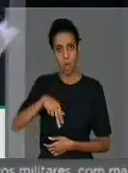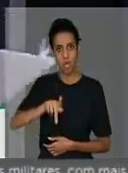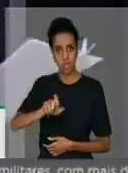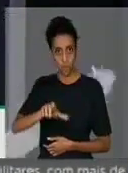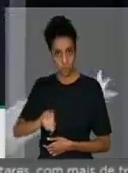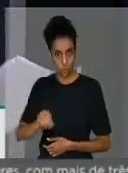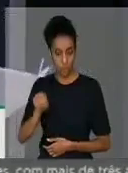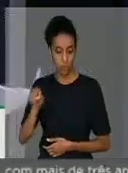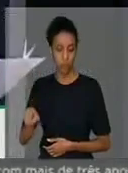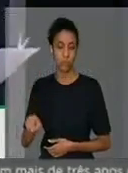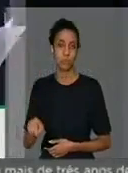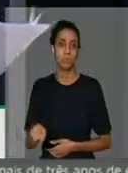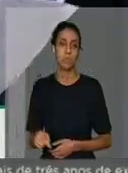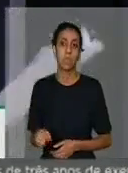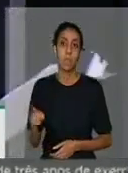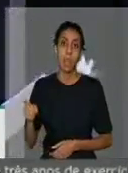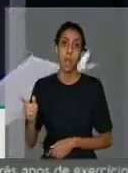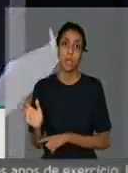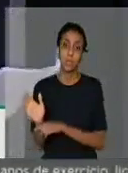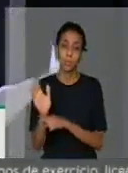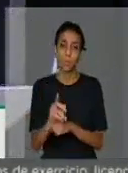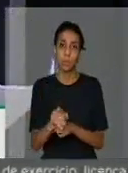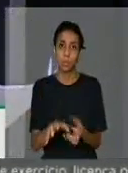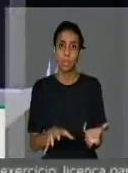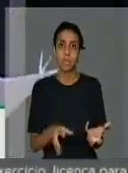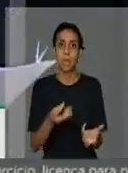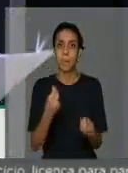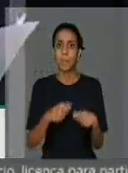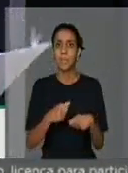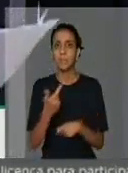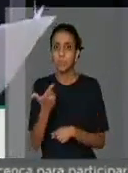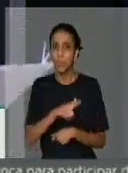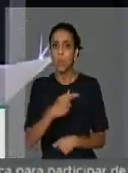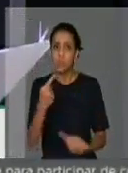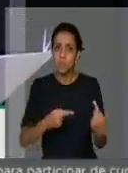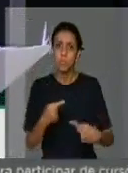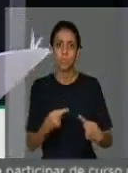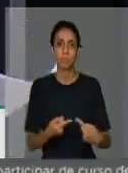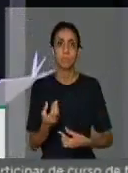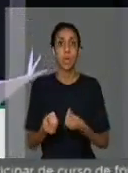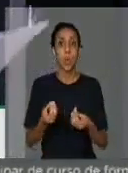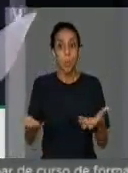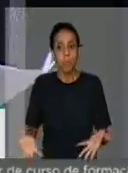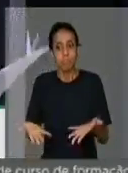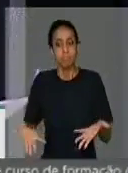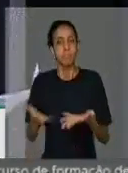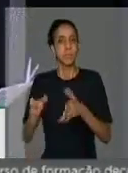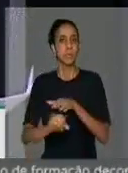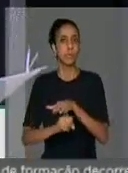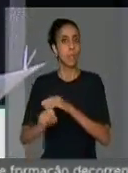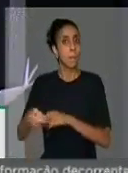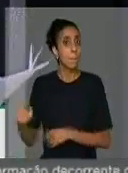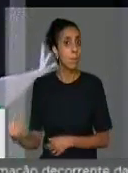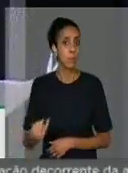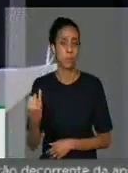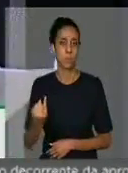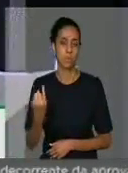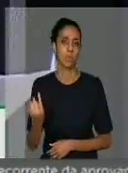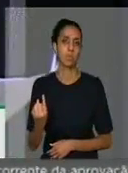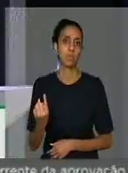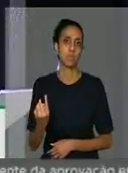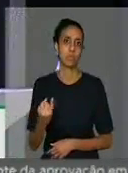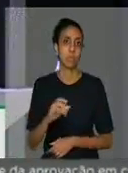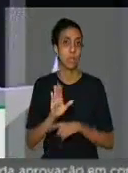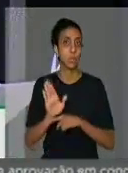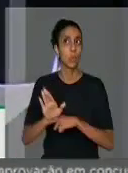possamos aqui o Congresso Nacional retomar esse debate na revitalização desse órgão de sua importância para o